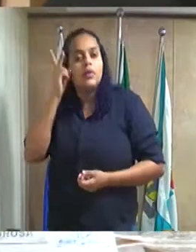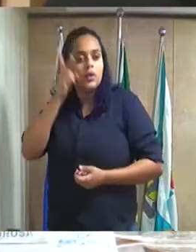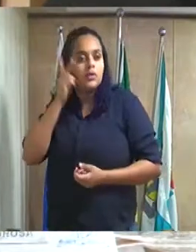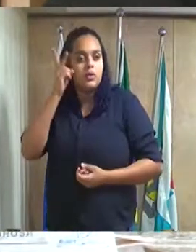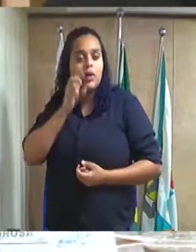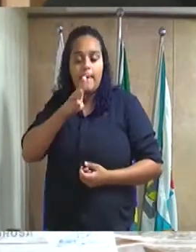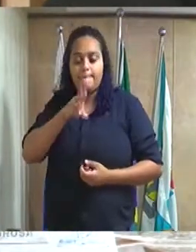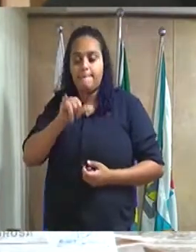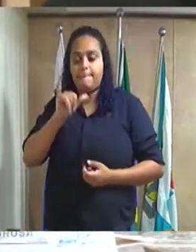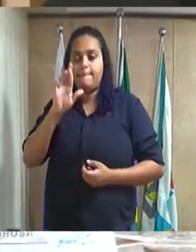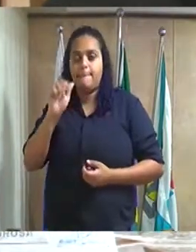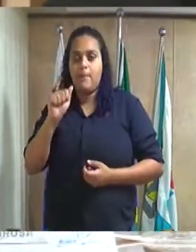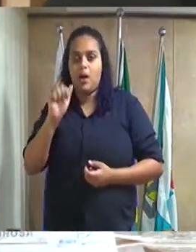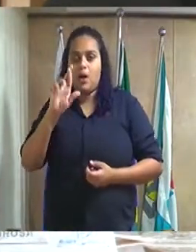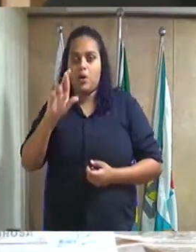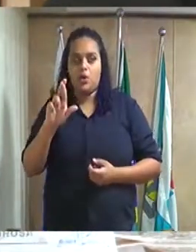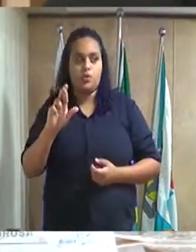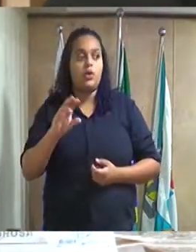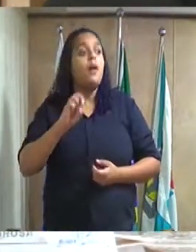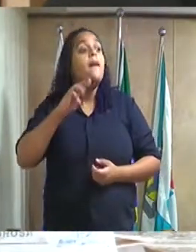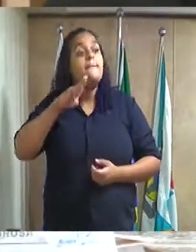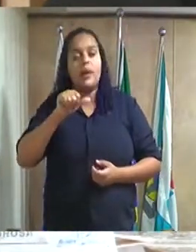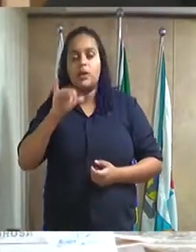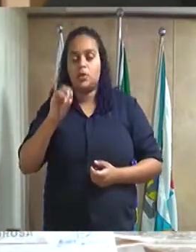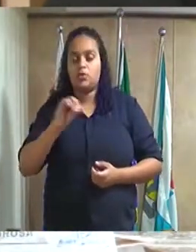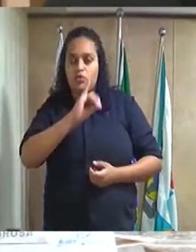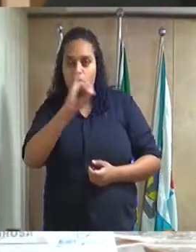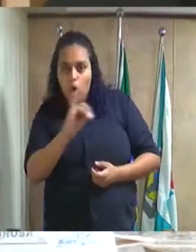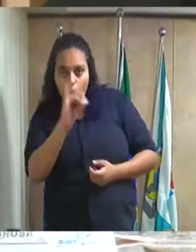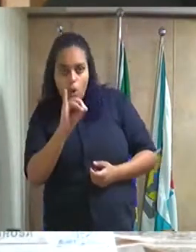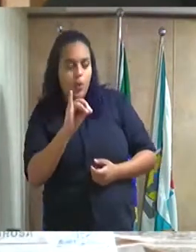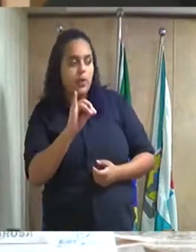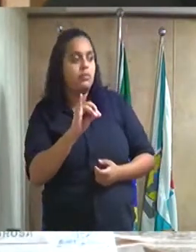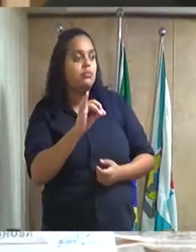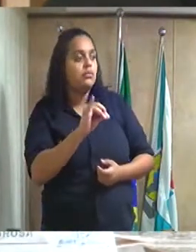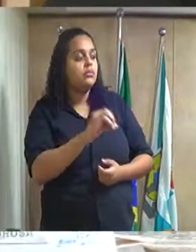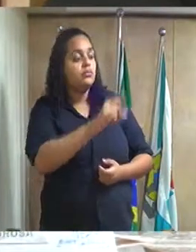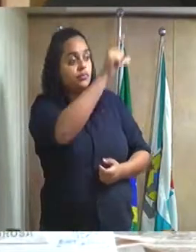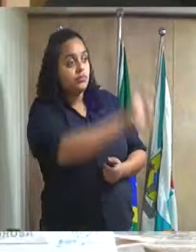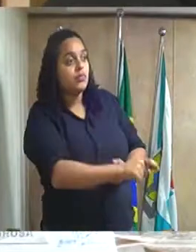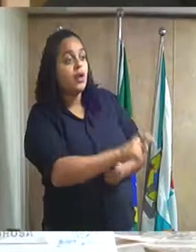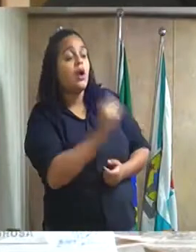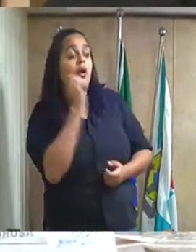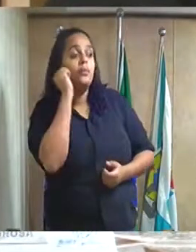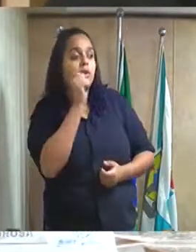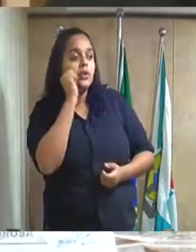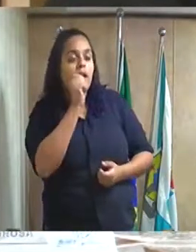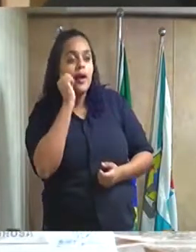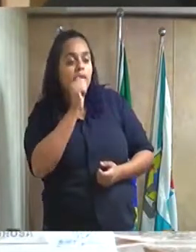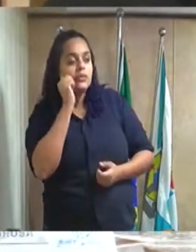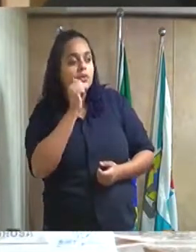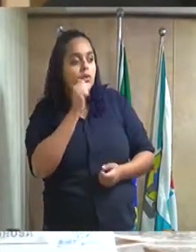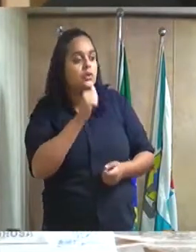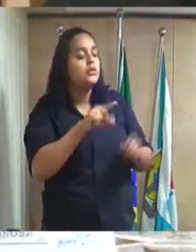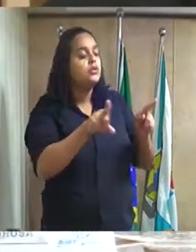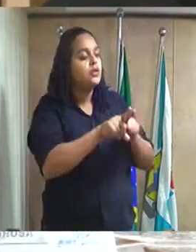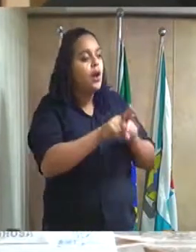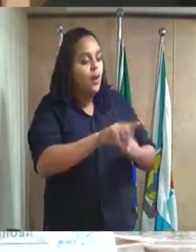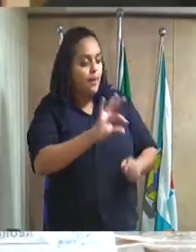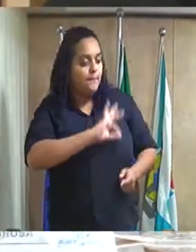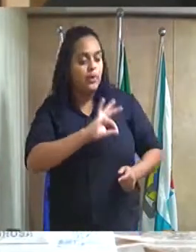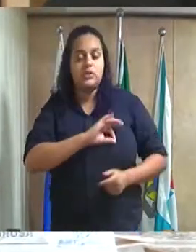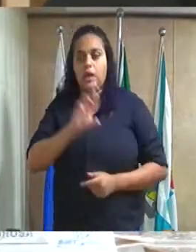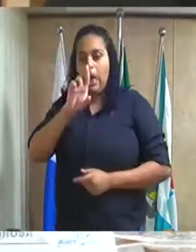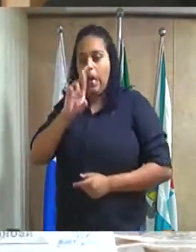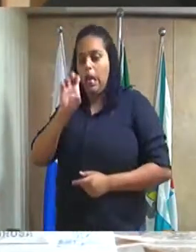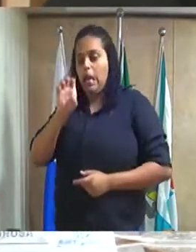Marcos Marquinho Oi concedendo ilustríssima senhora investigadora de polícia Renata